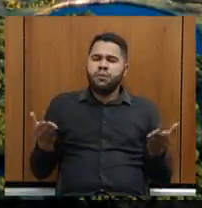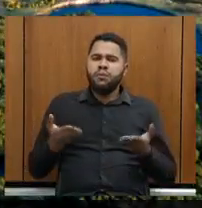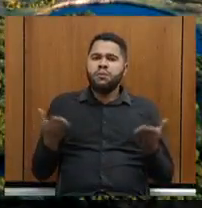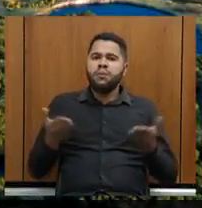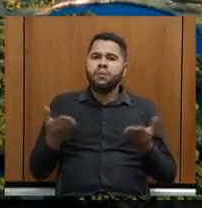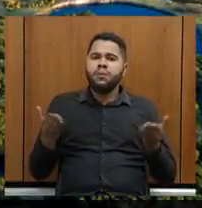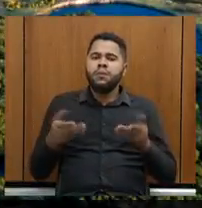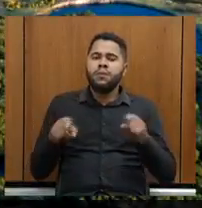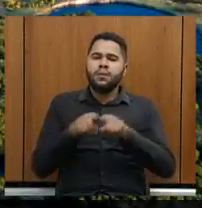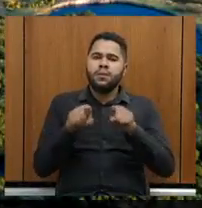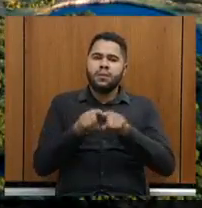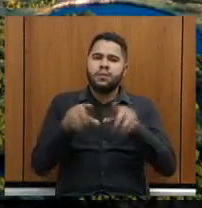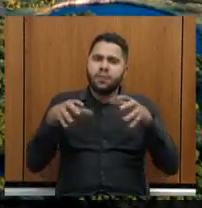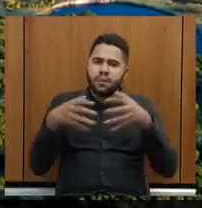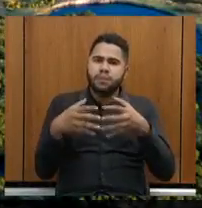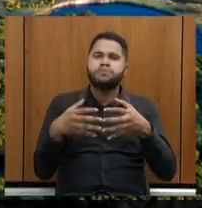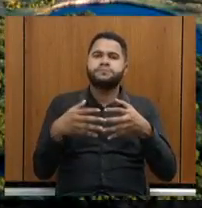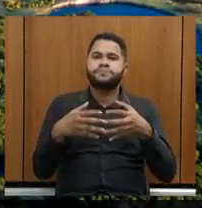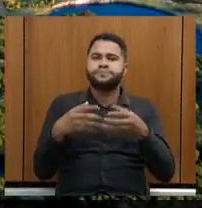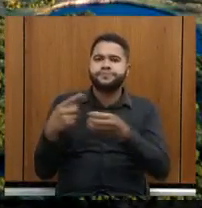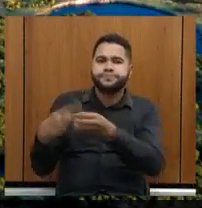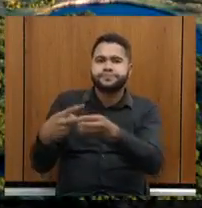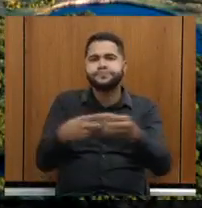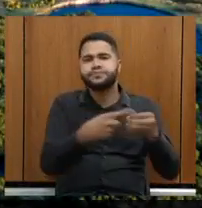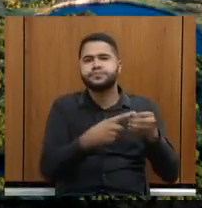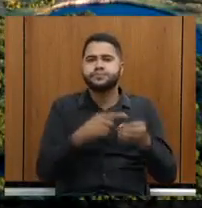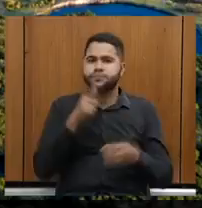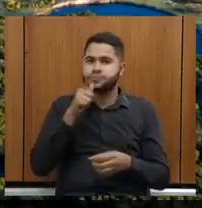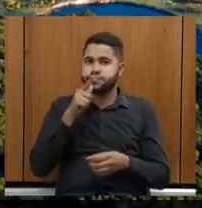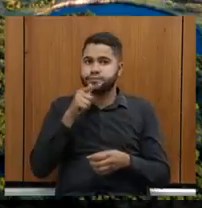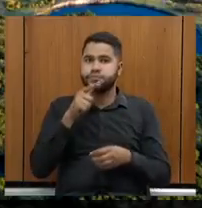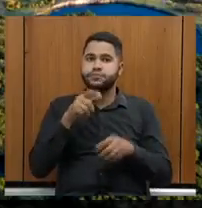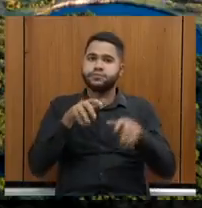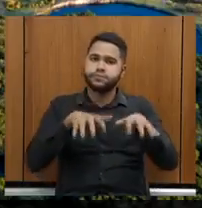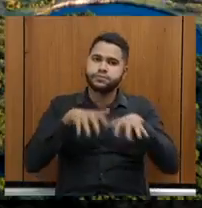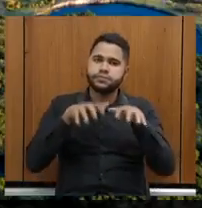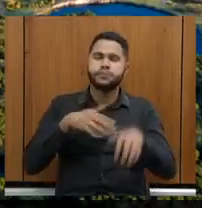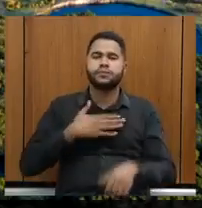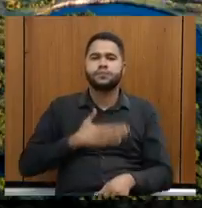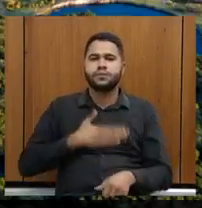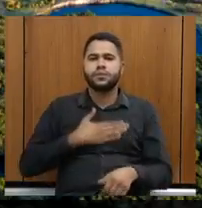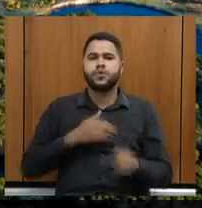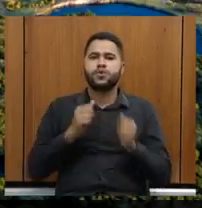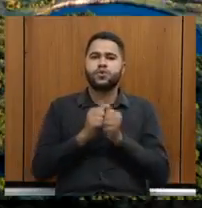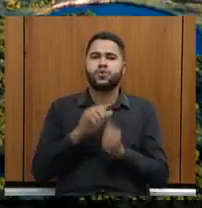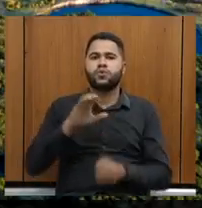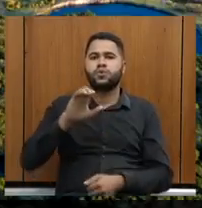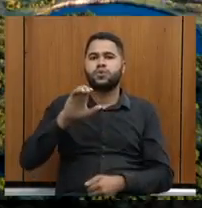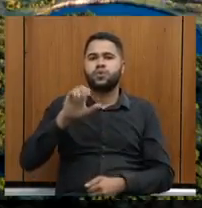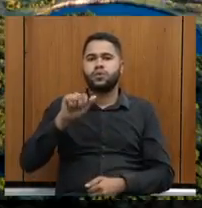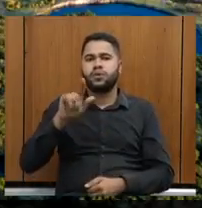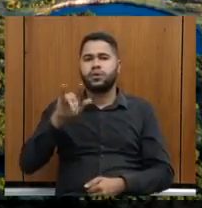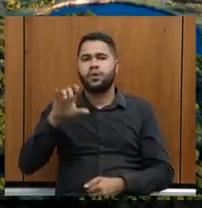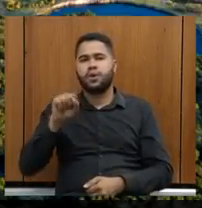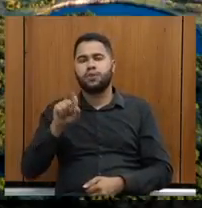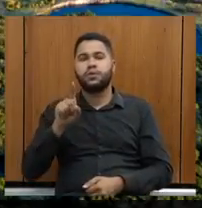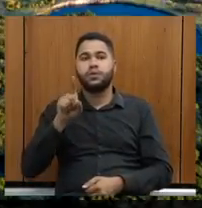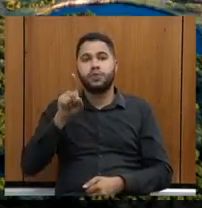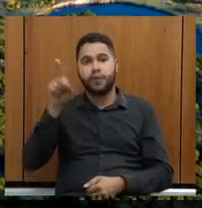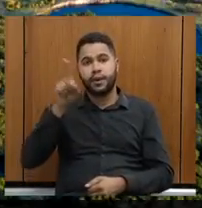A rede de cidades hidrominerais, Poços de Caldas, com Caldas da Rainha, em Portugal.